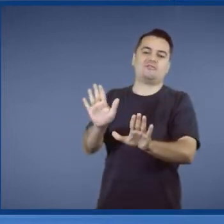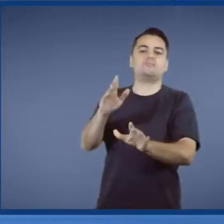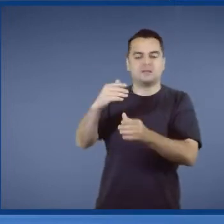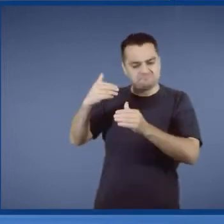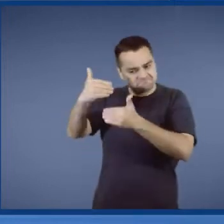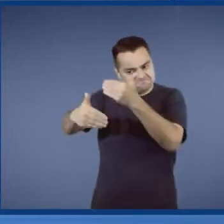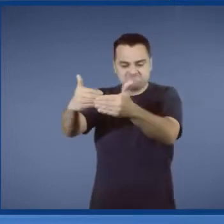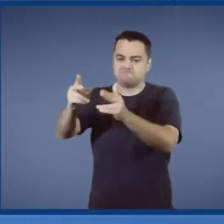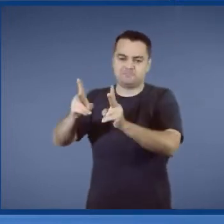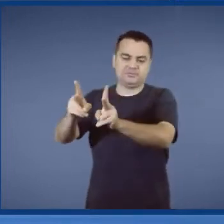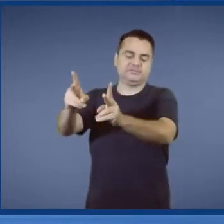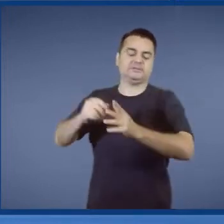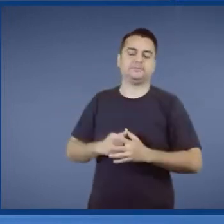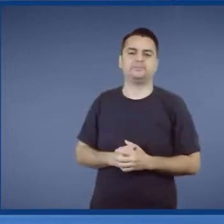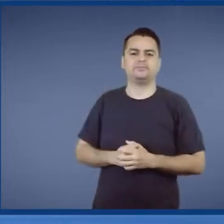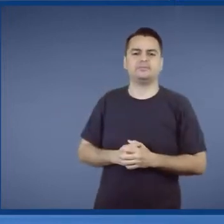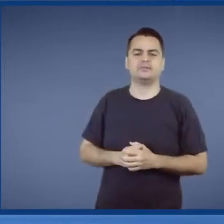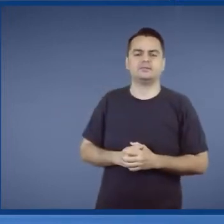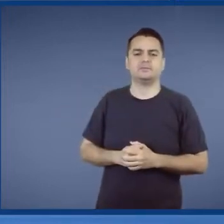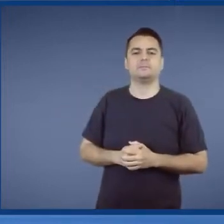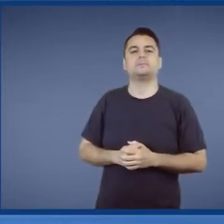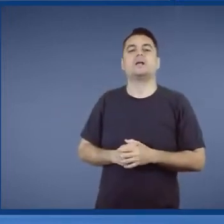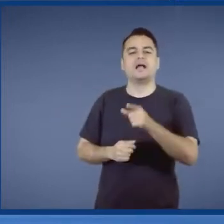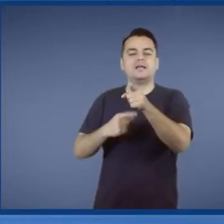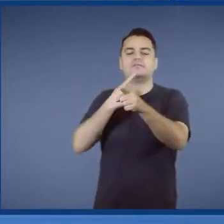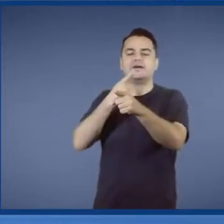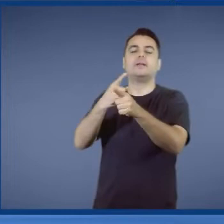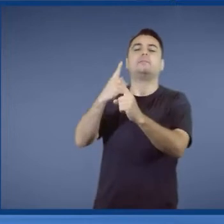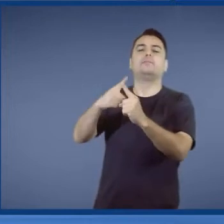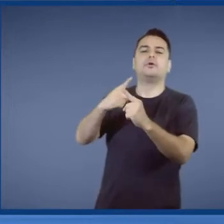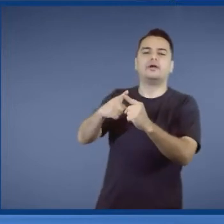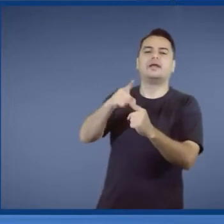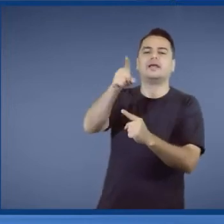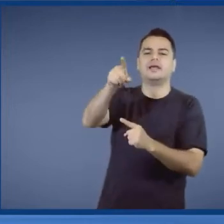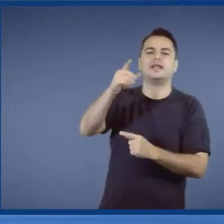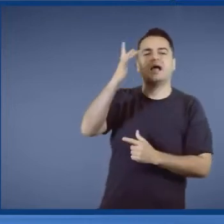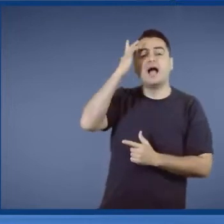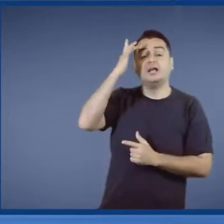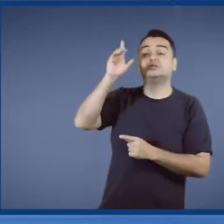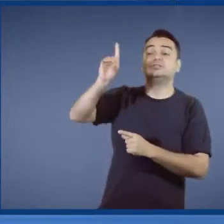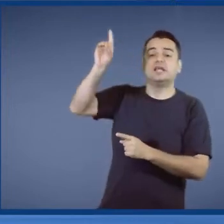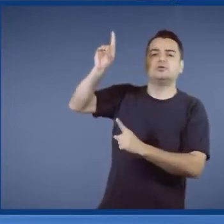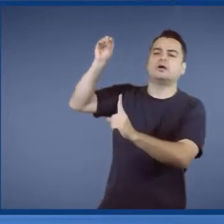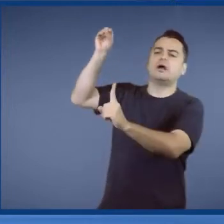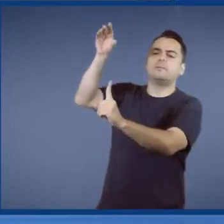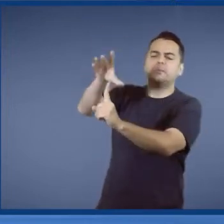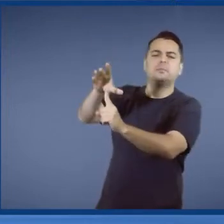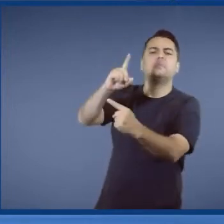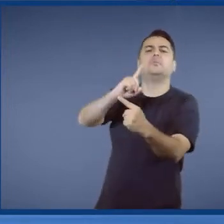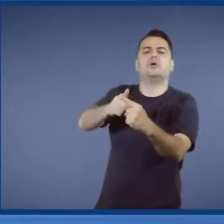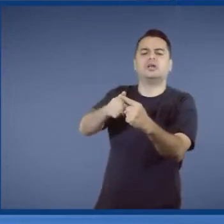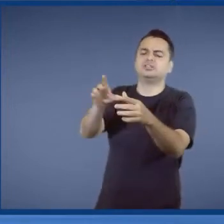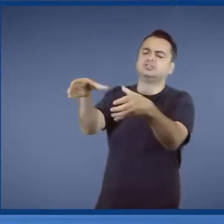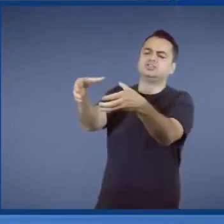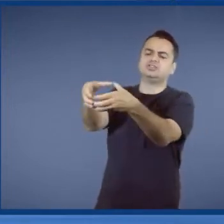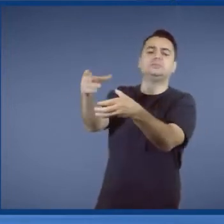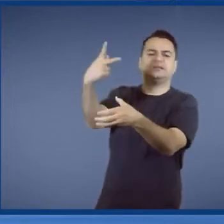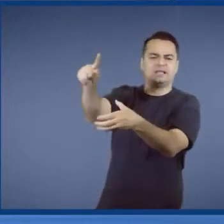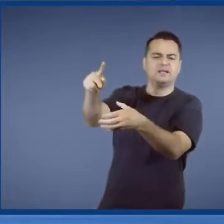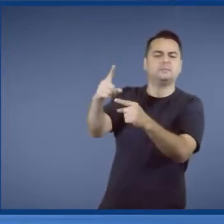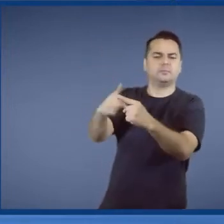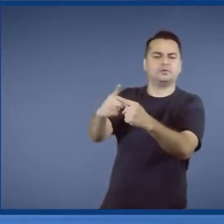E aí, por que tanta benção? Porque Deus teve misericórdia de mim. Deus me abençoou com o melhor time que eu podia trabalhar.